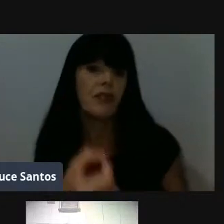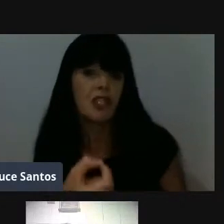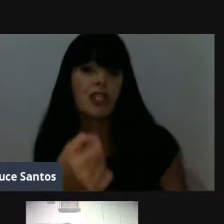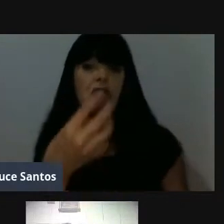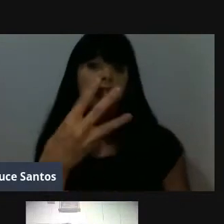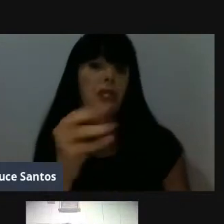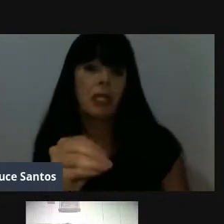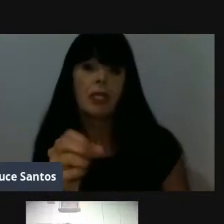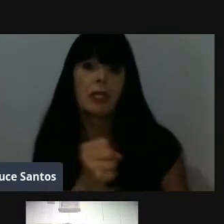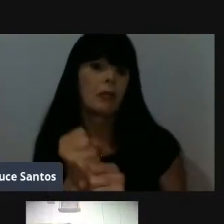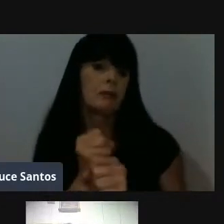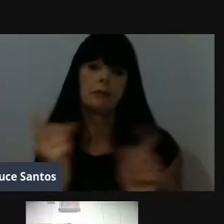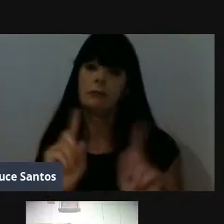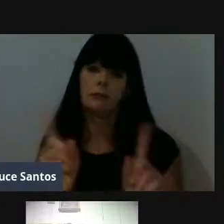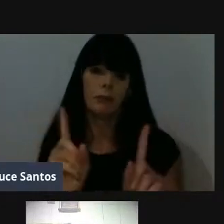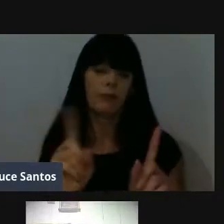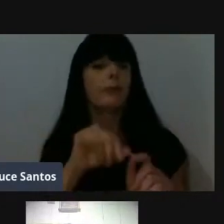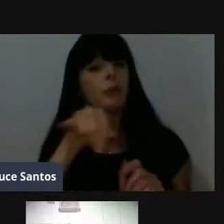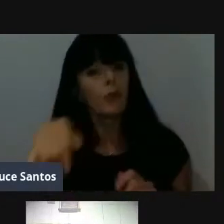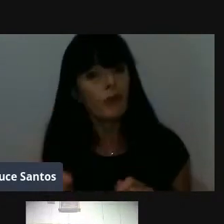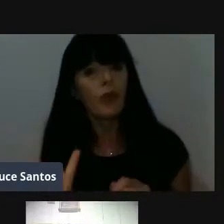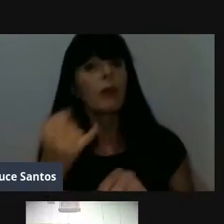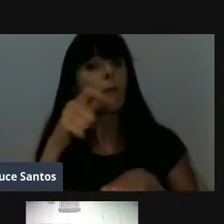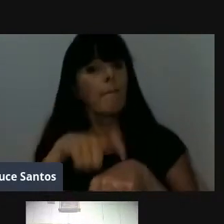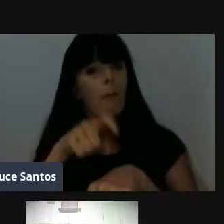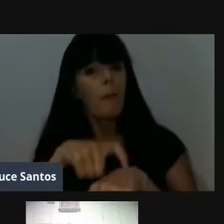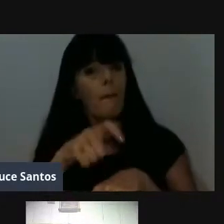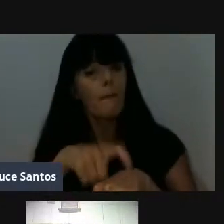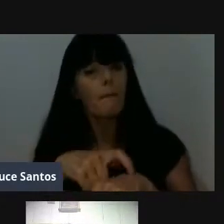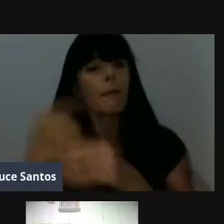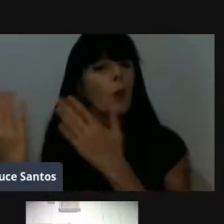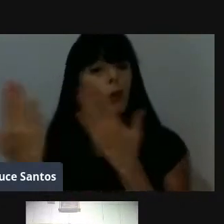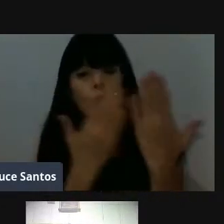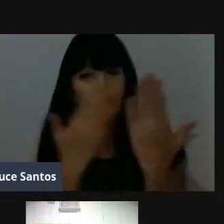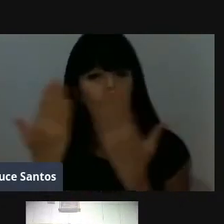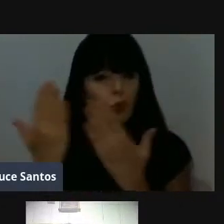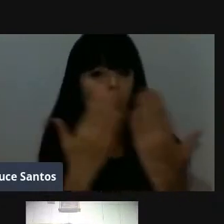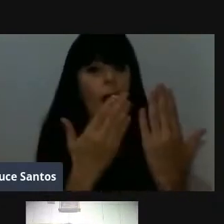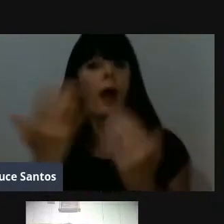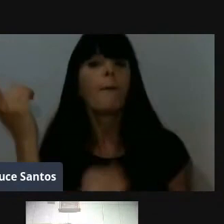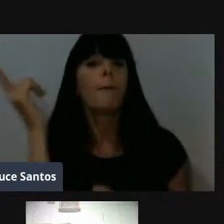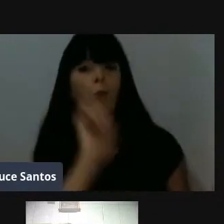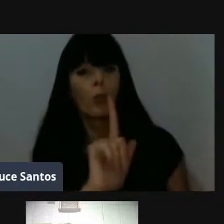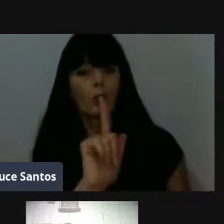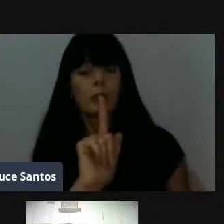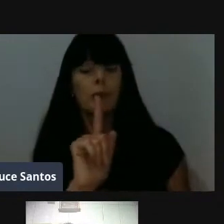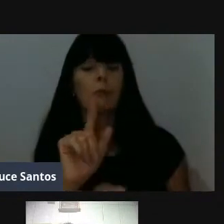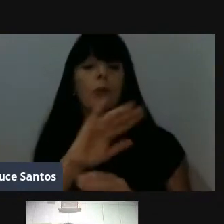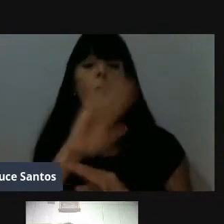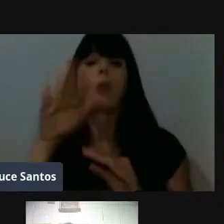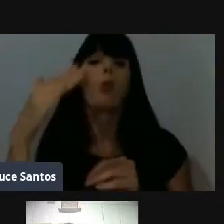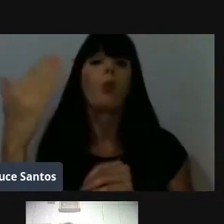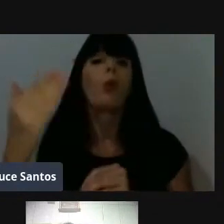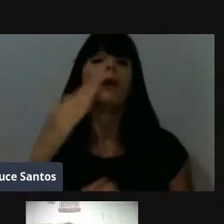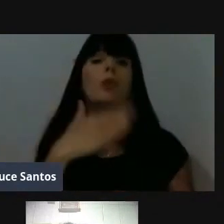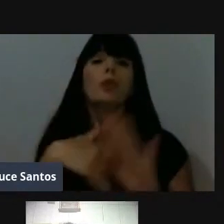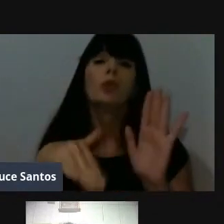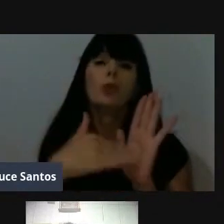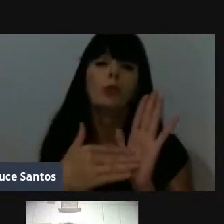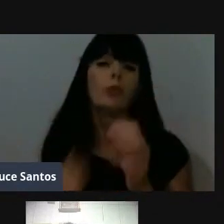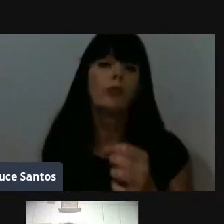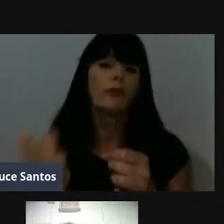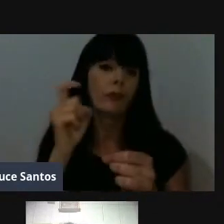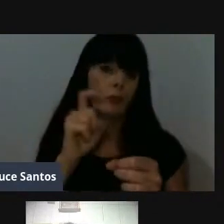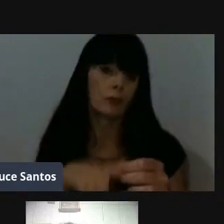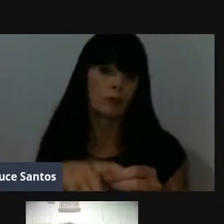aproveitem, né, este momento para poder estudar, para poder capacitar, para que quando tudo voltar à normalidade, você esteja à frente daqueles que